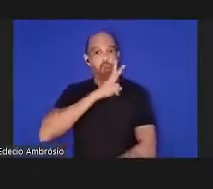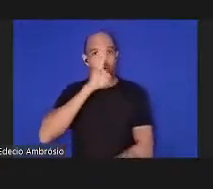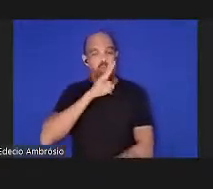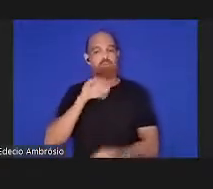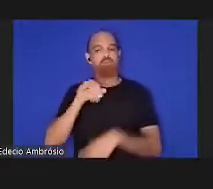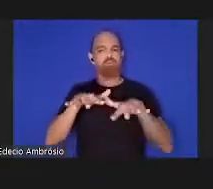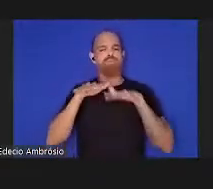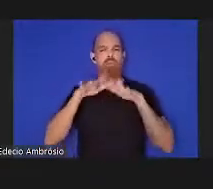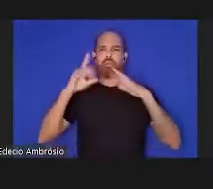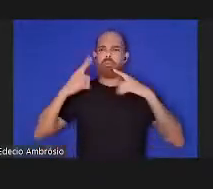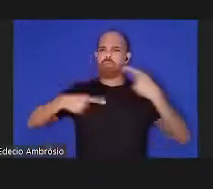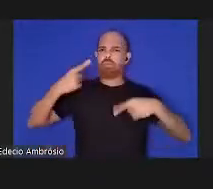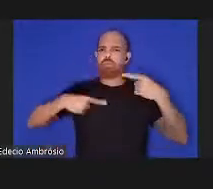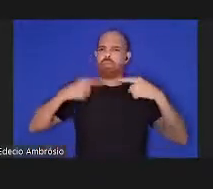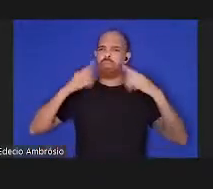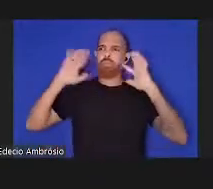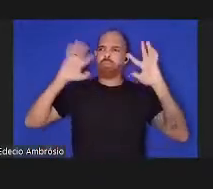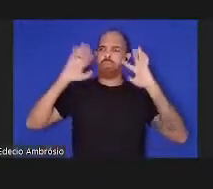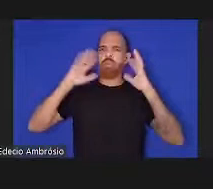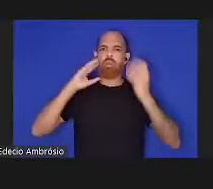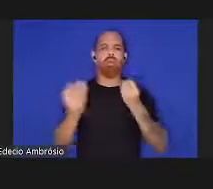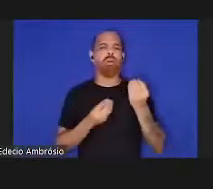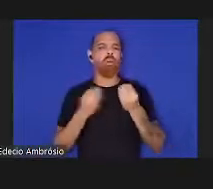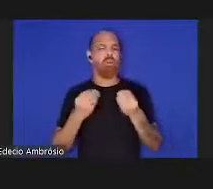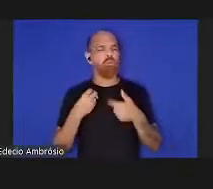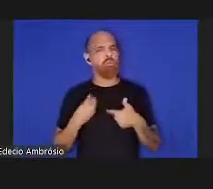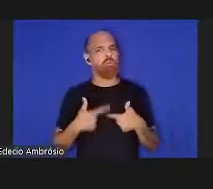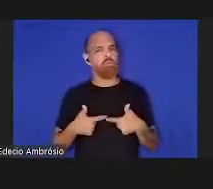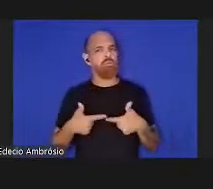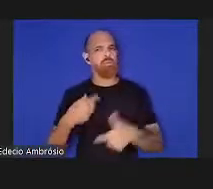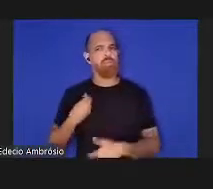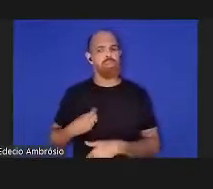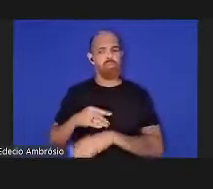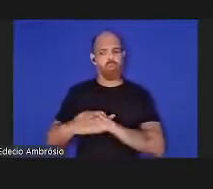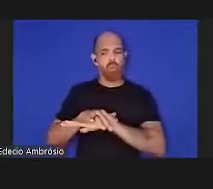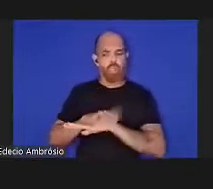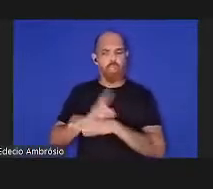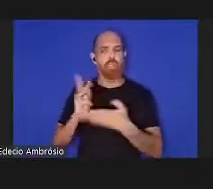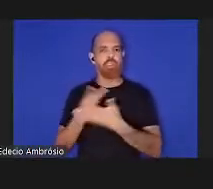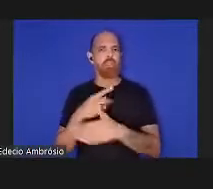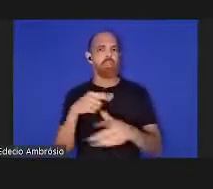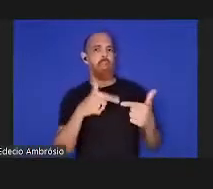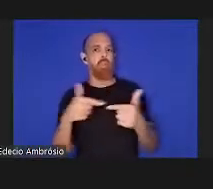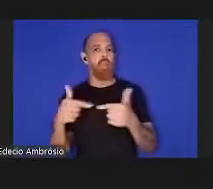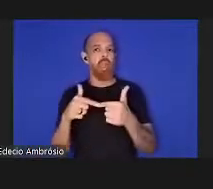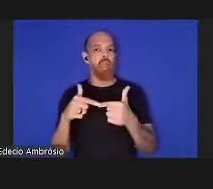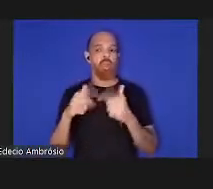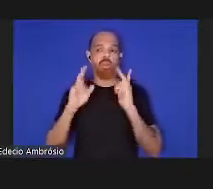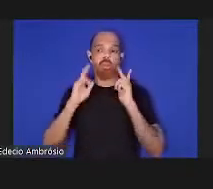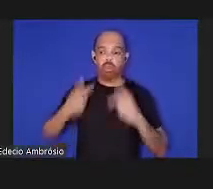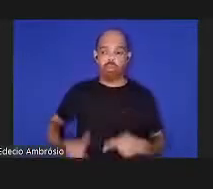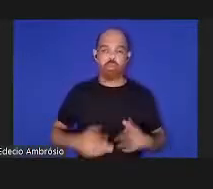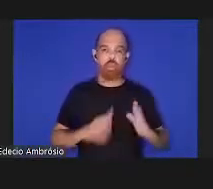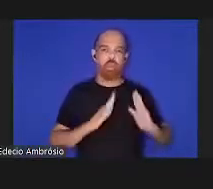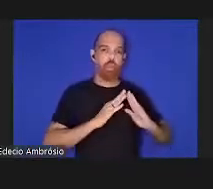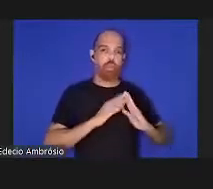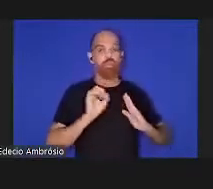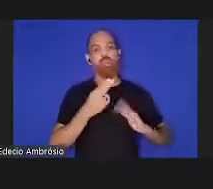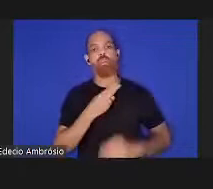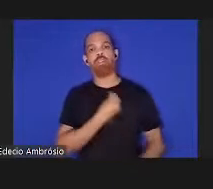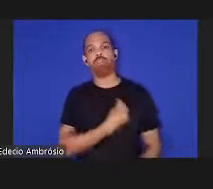-se sobre os elementos atuais e potenciais de doenças entre as populações humanas de animais domésticos e de vida selvagem